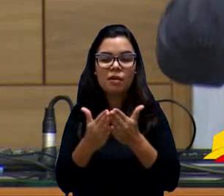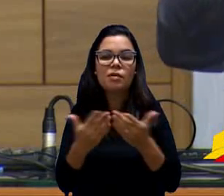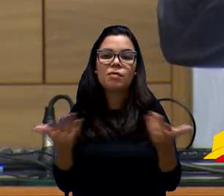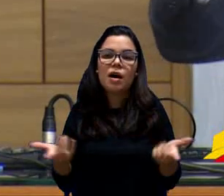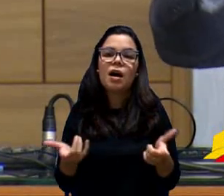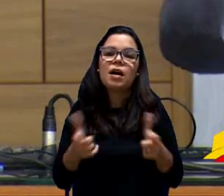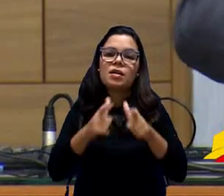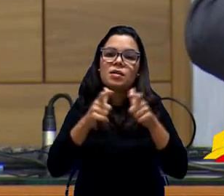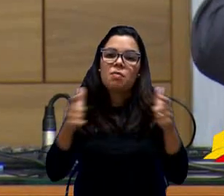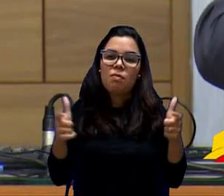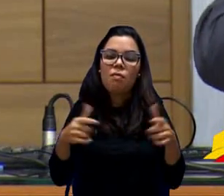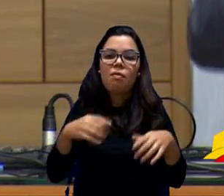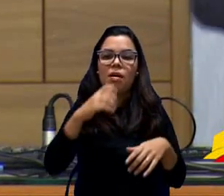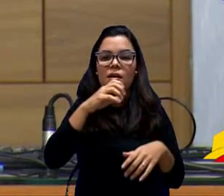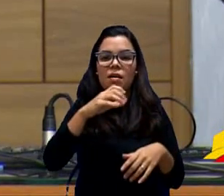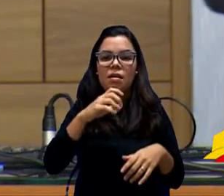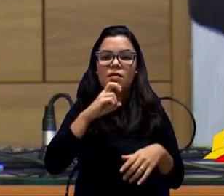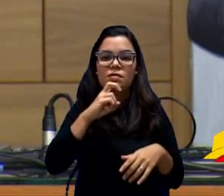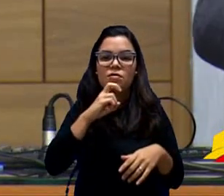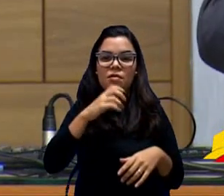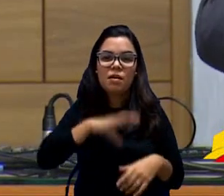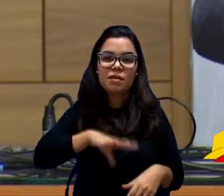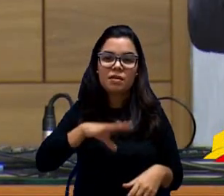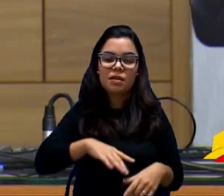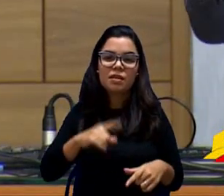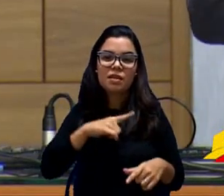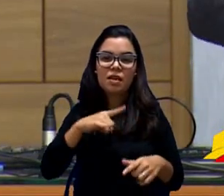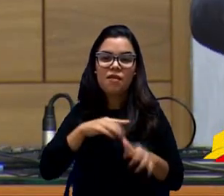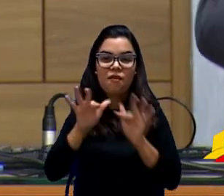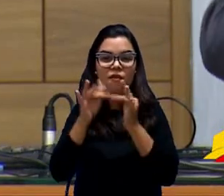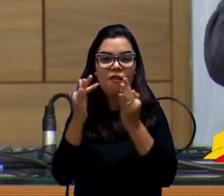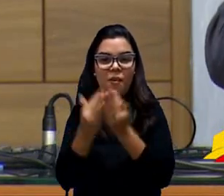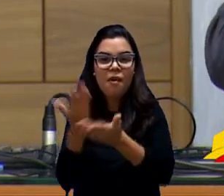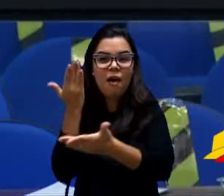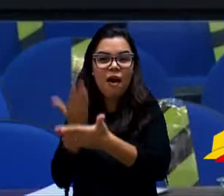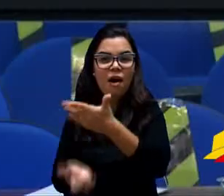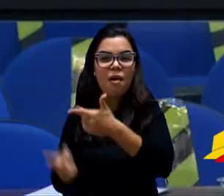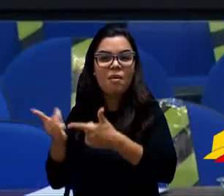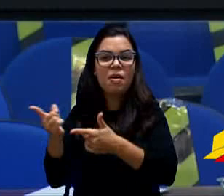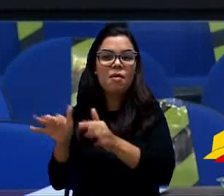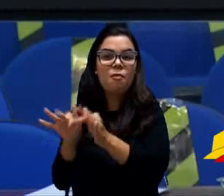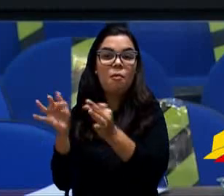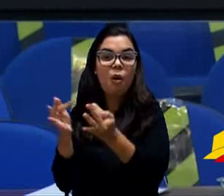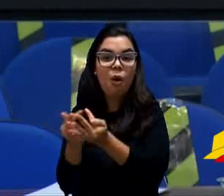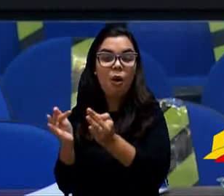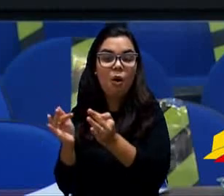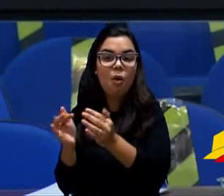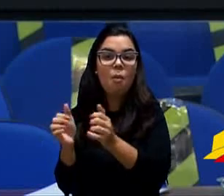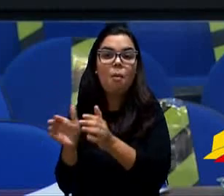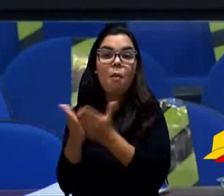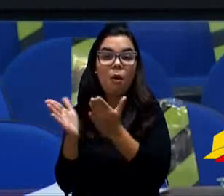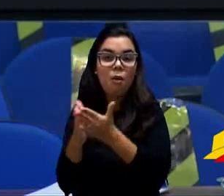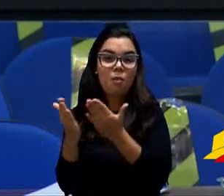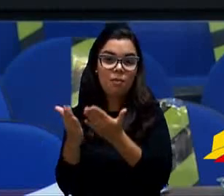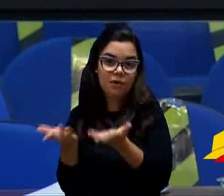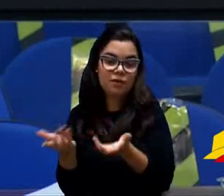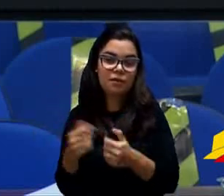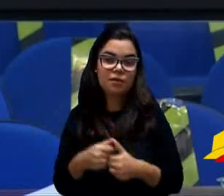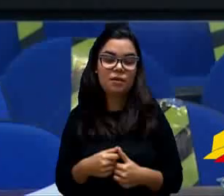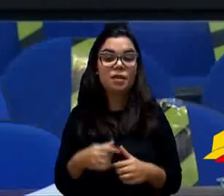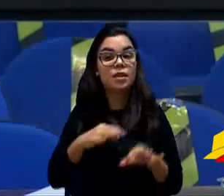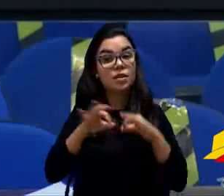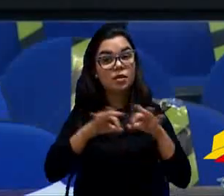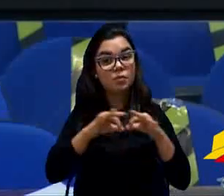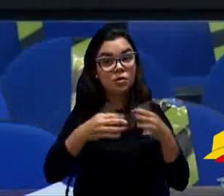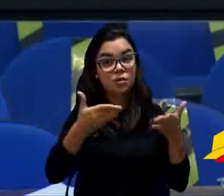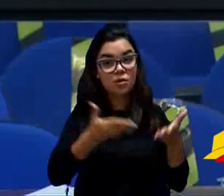Sorocaba, nós temos família daquele jeito. Então, por isso que o prefeito já conversou com o pessoal da CPFL e o SAI para poder fazer a... Nesse projeto